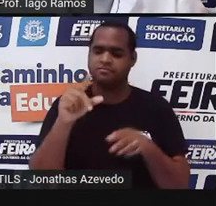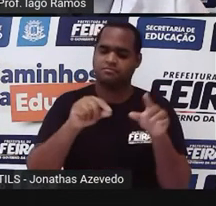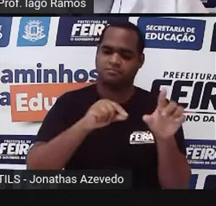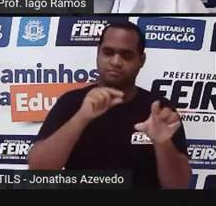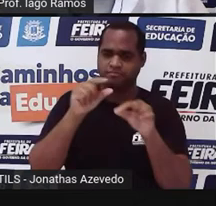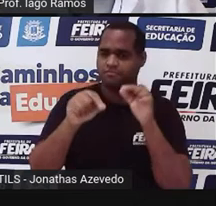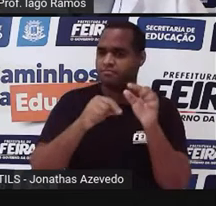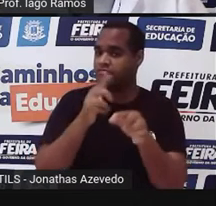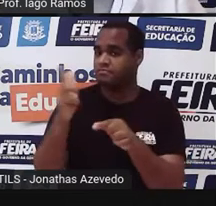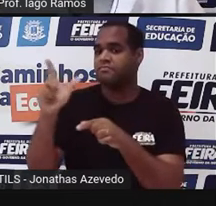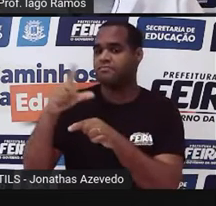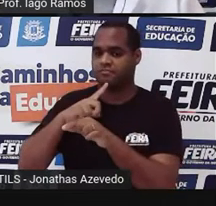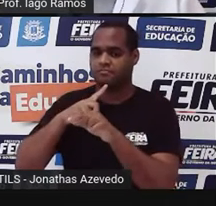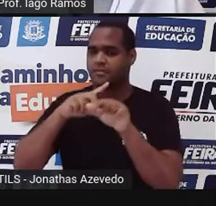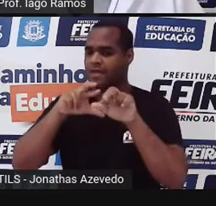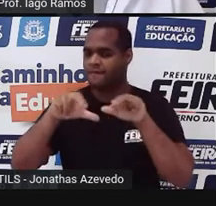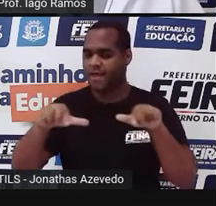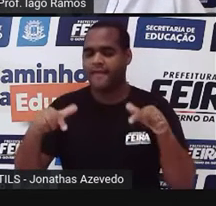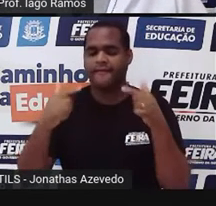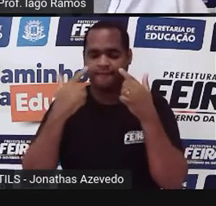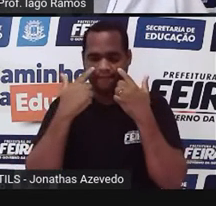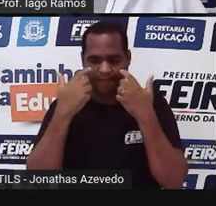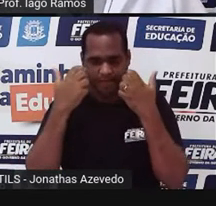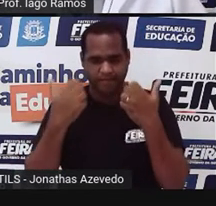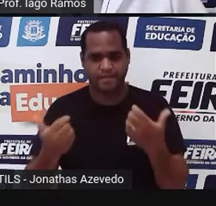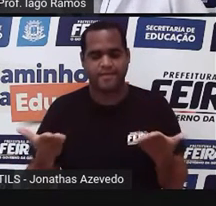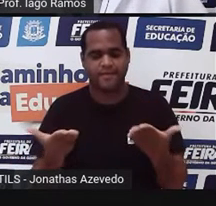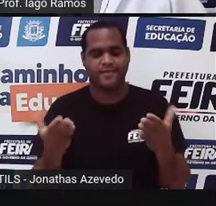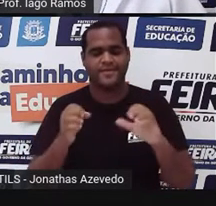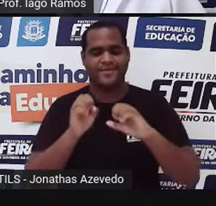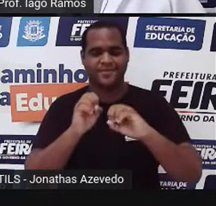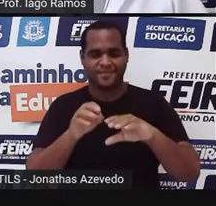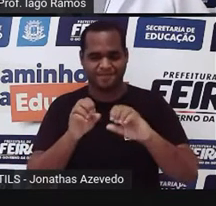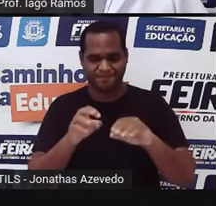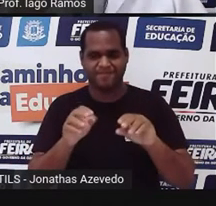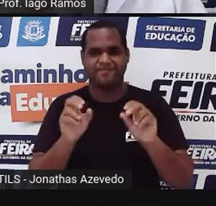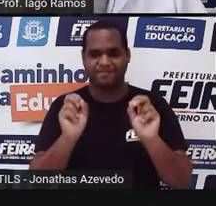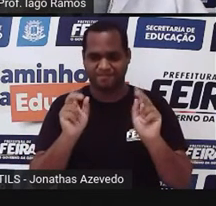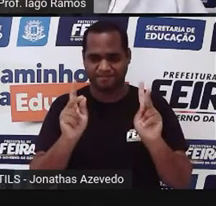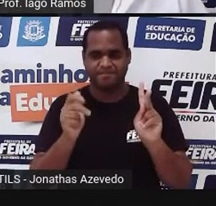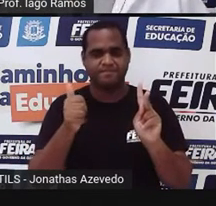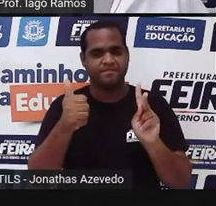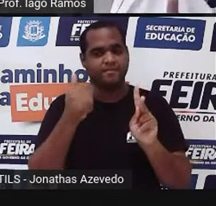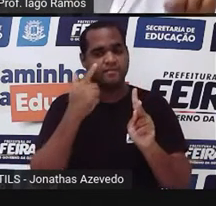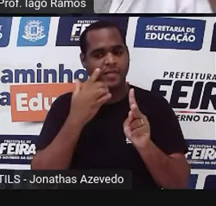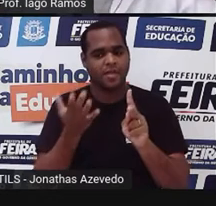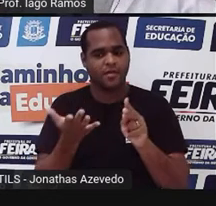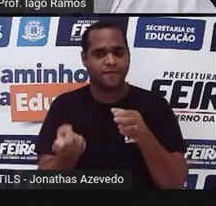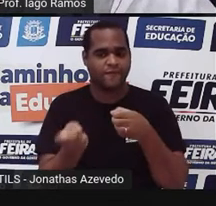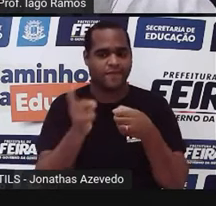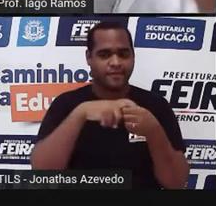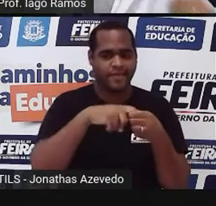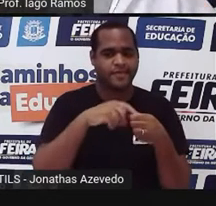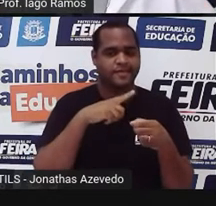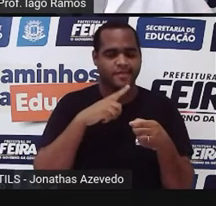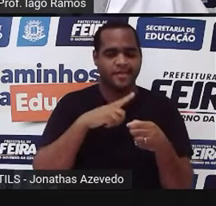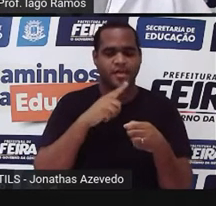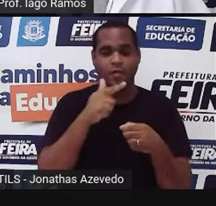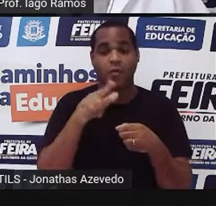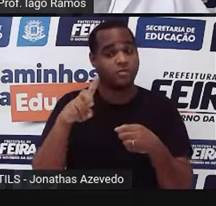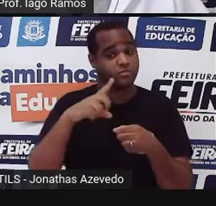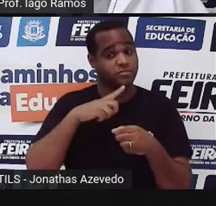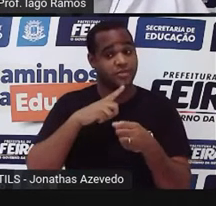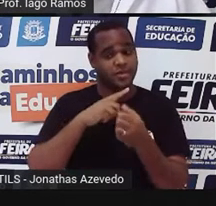porque a gente tem mais coisa para ver nessa aula, tá? E aí a gente vai voltar àquela situação lá no início da aula,